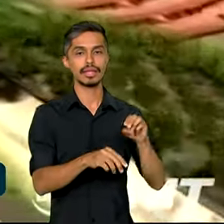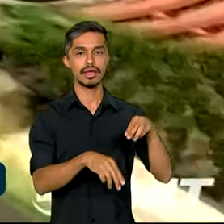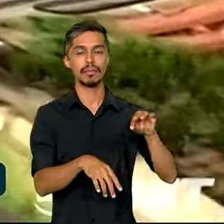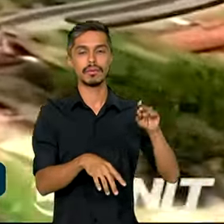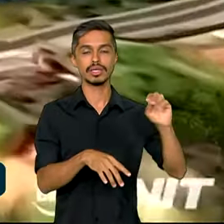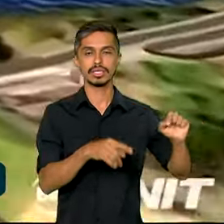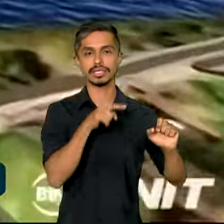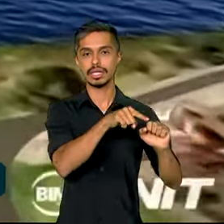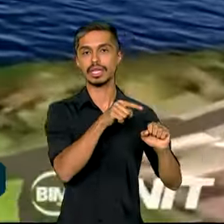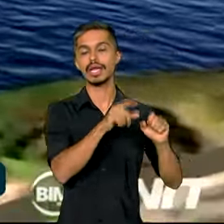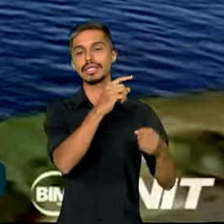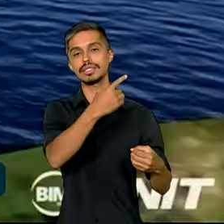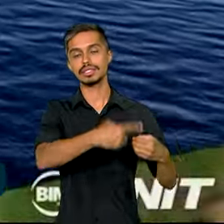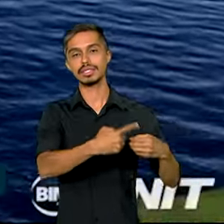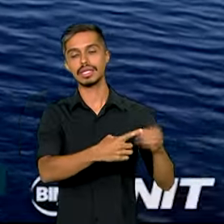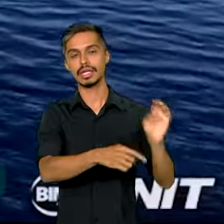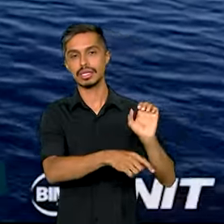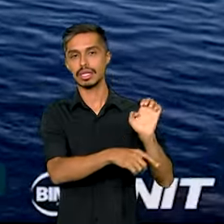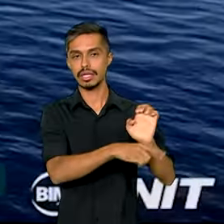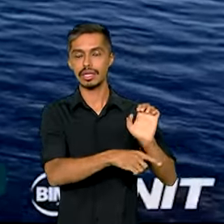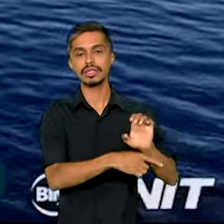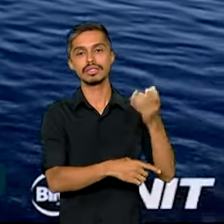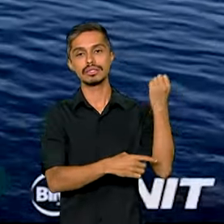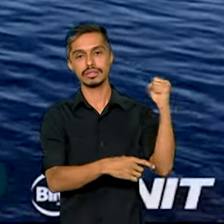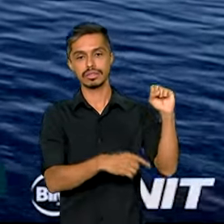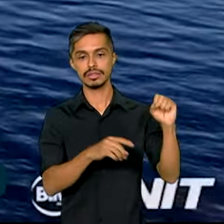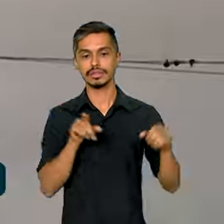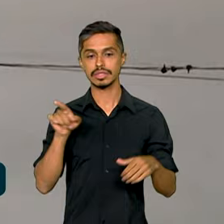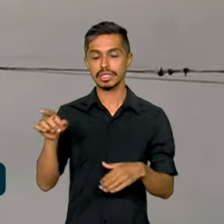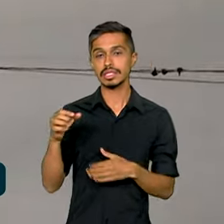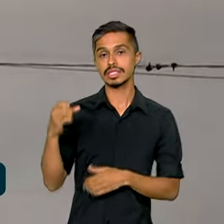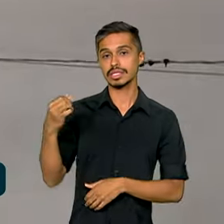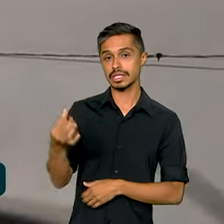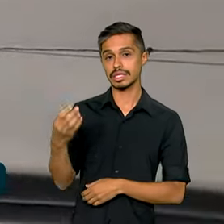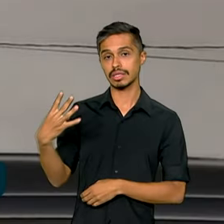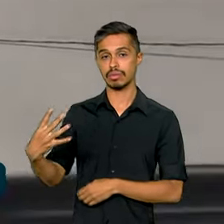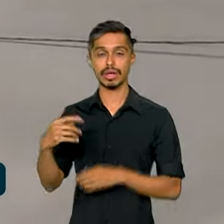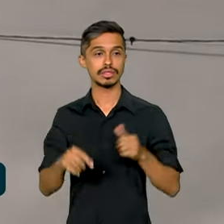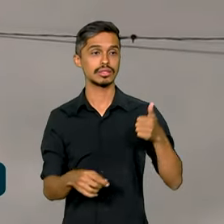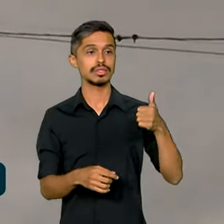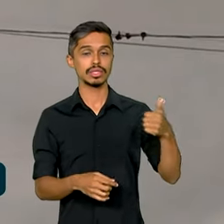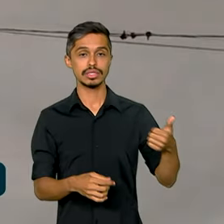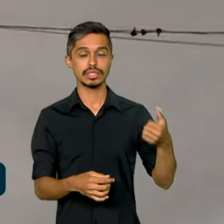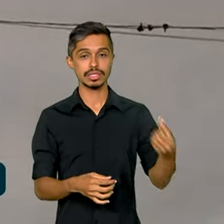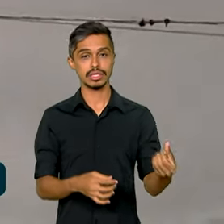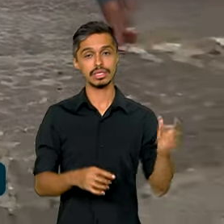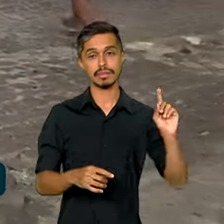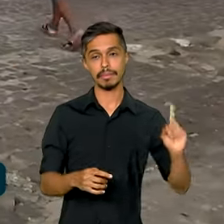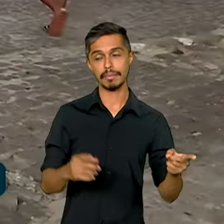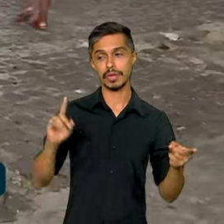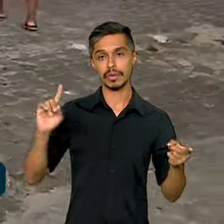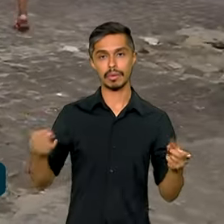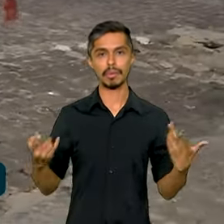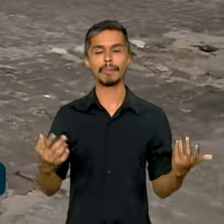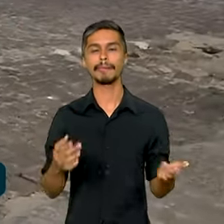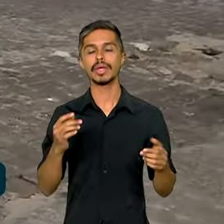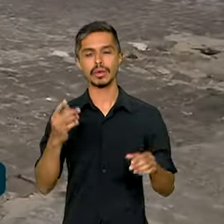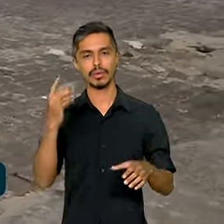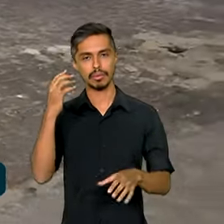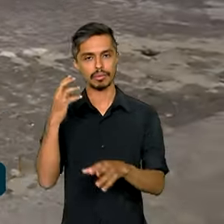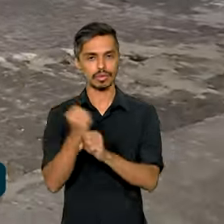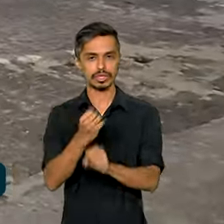Penedo tem 64 mil habitantes e Neópolis tem 16 mil moradores. Sem a ponte, a forma de